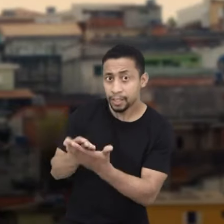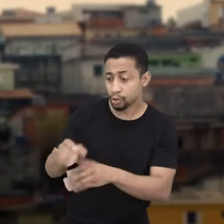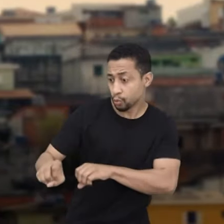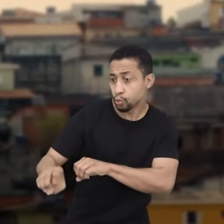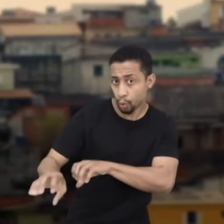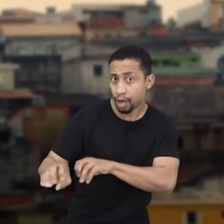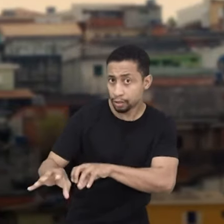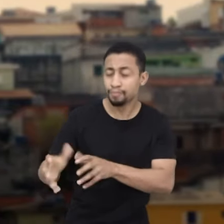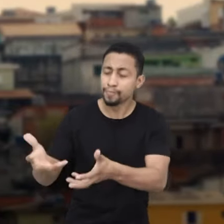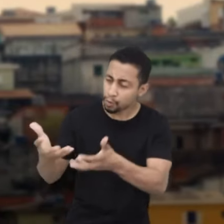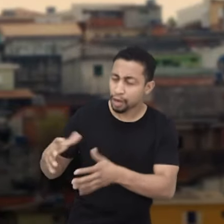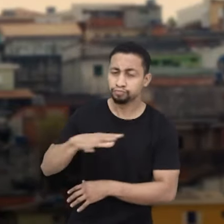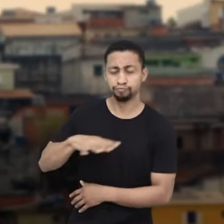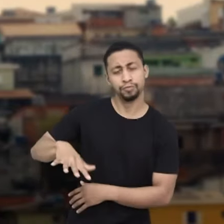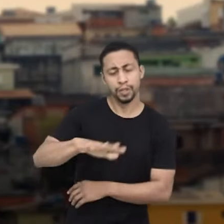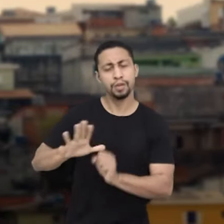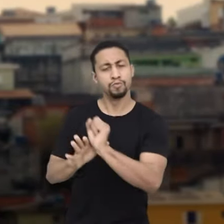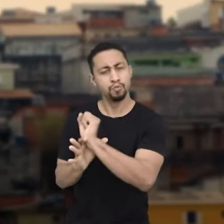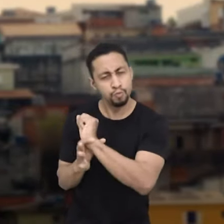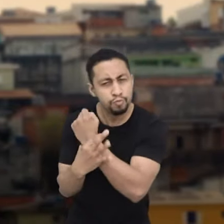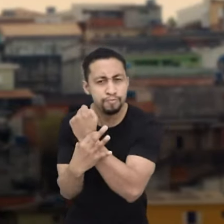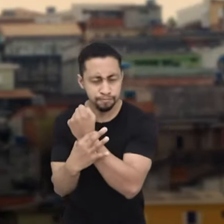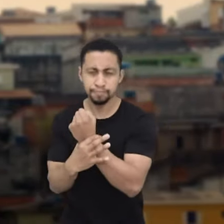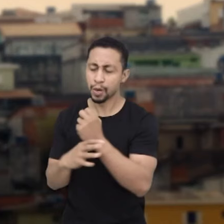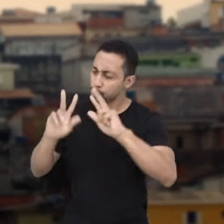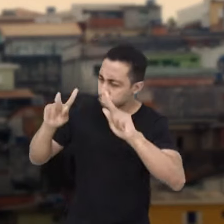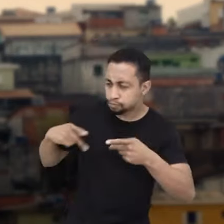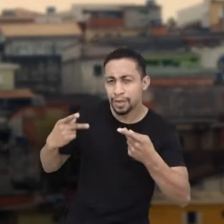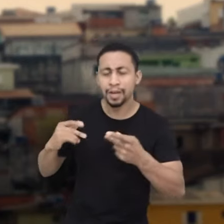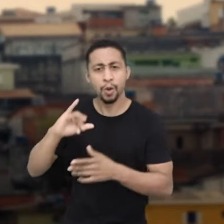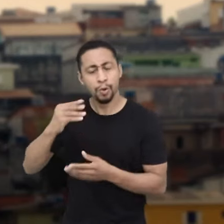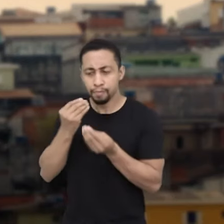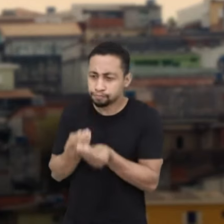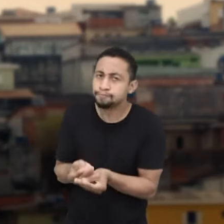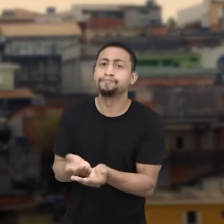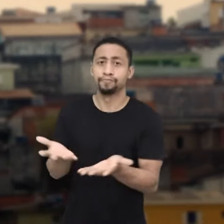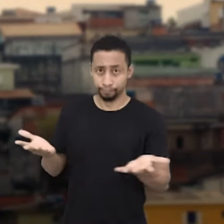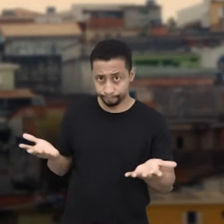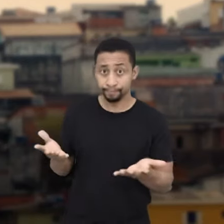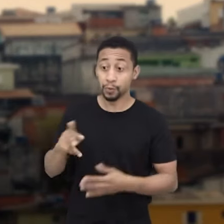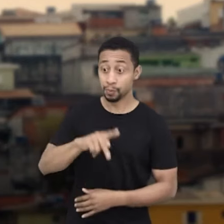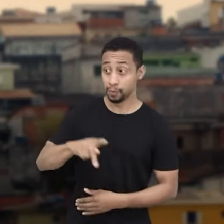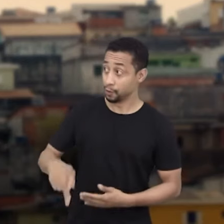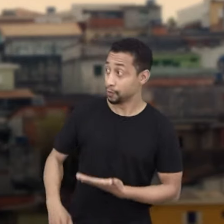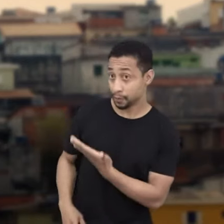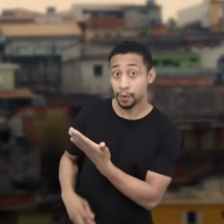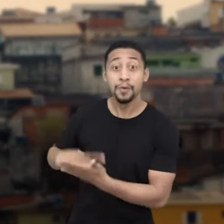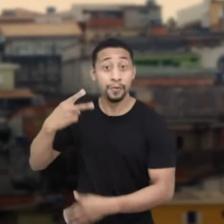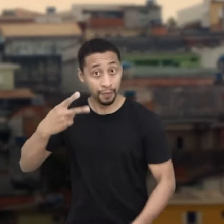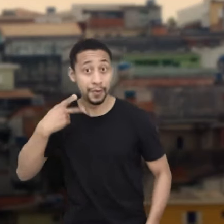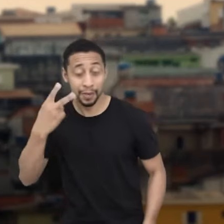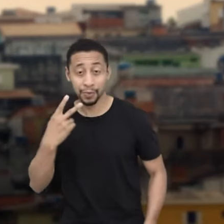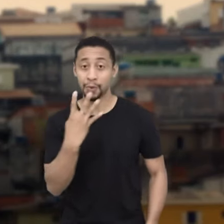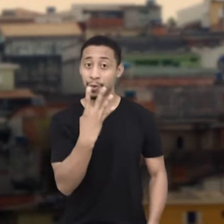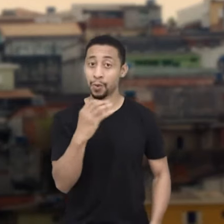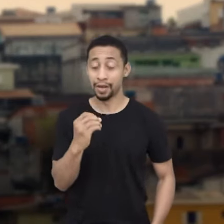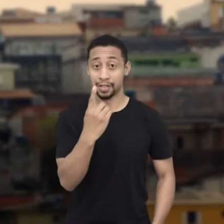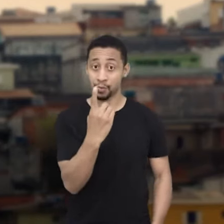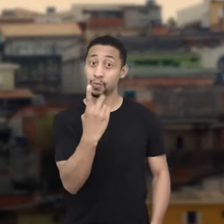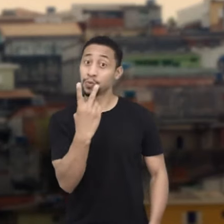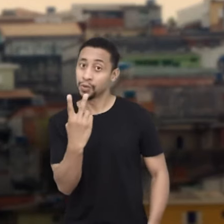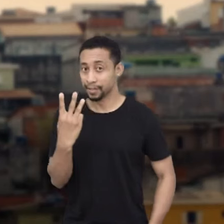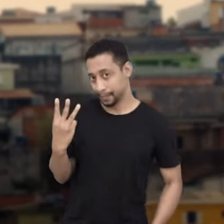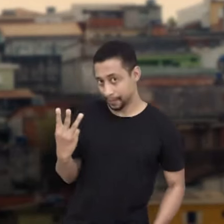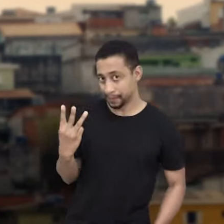educação. Quero uma cidade com mais segurança, mais humana, com mais oportunidades. Professor Eliseu Gabriel, vereador,